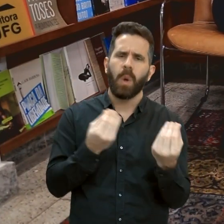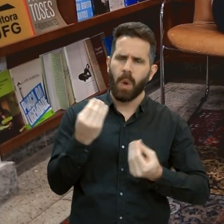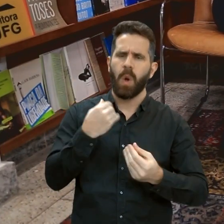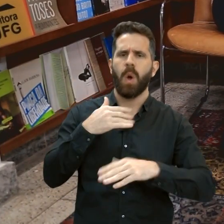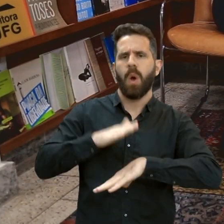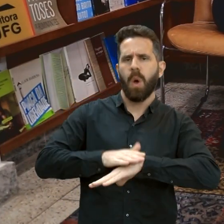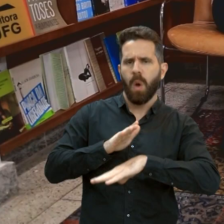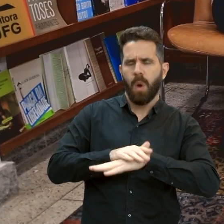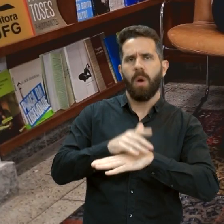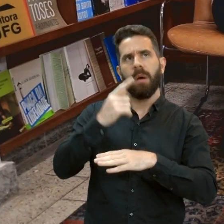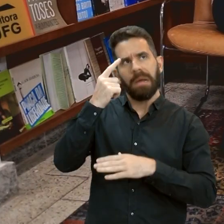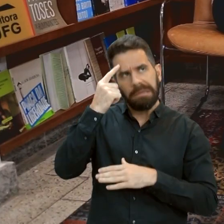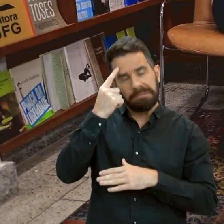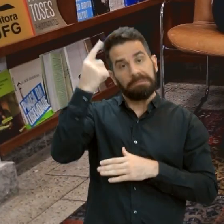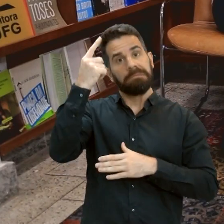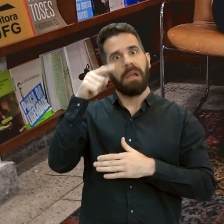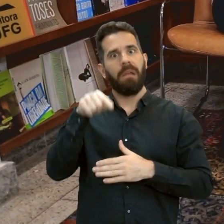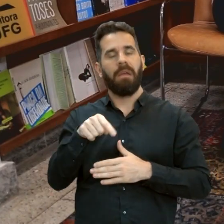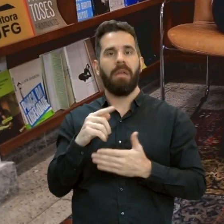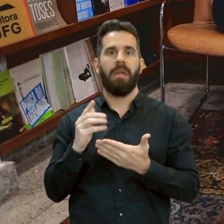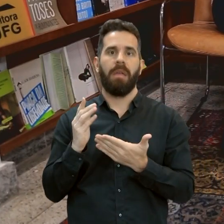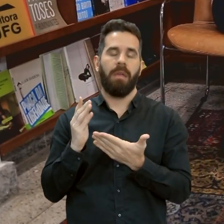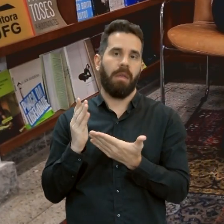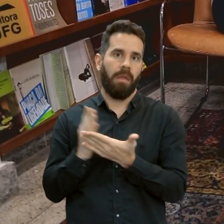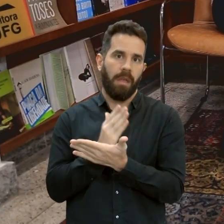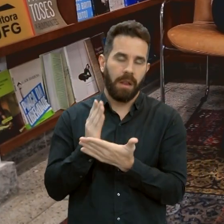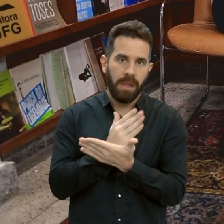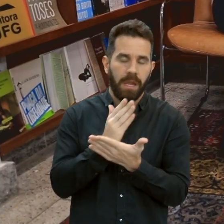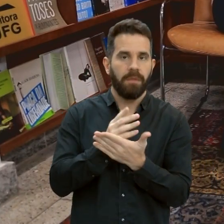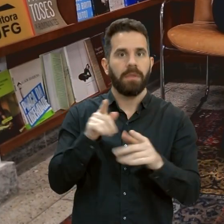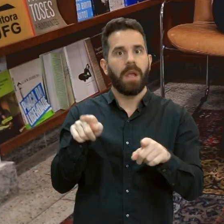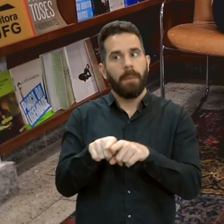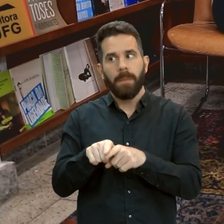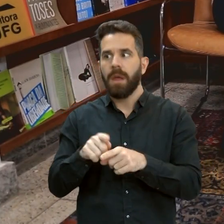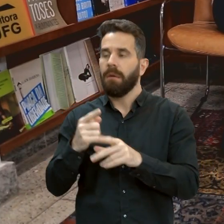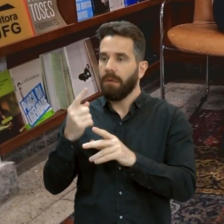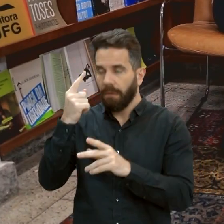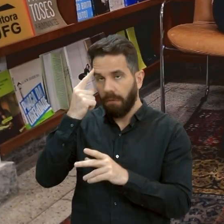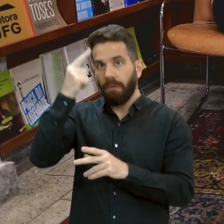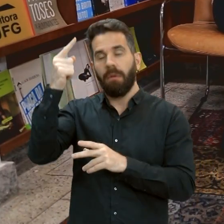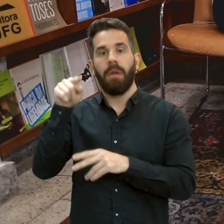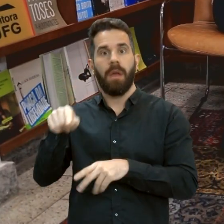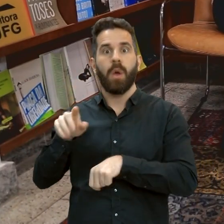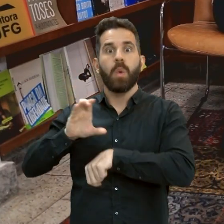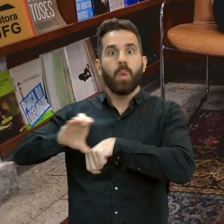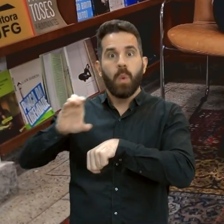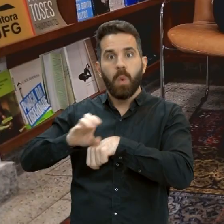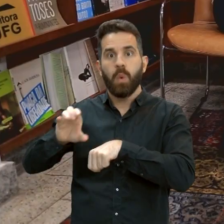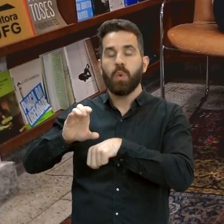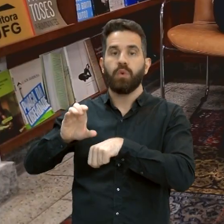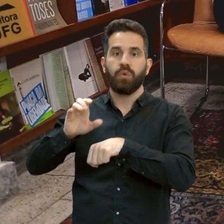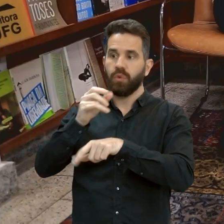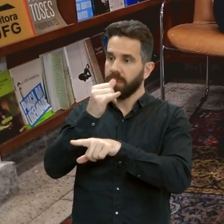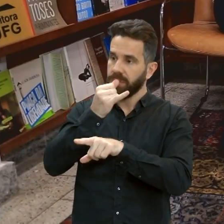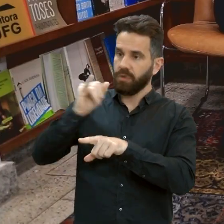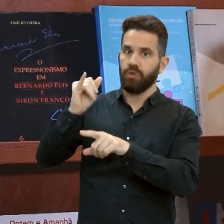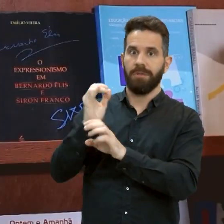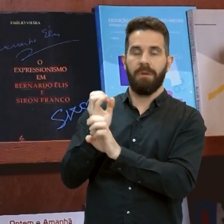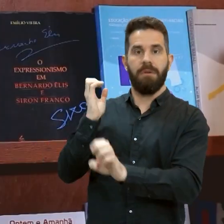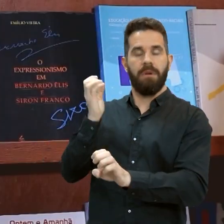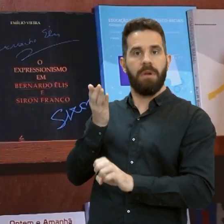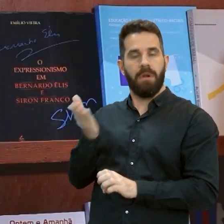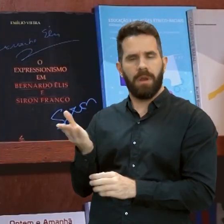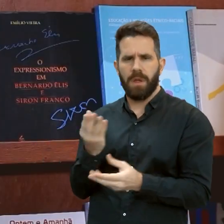processo de idealização do curso de Engenharia Elétrica, como que se viu a necessidade de criação desse curso?